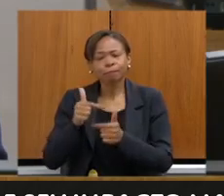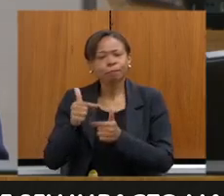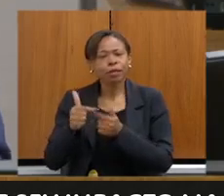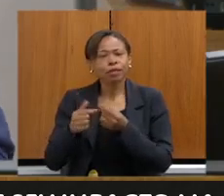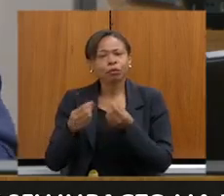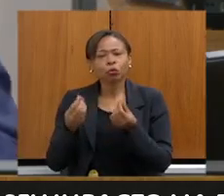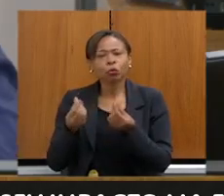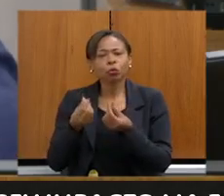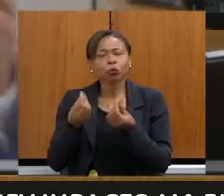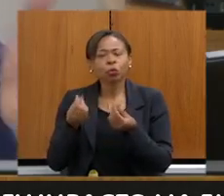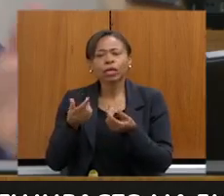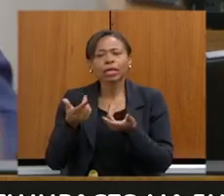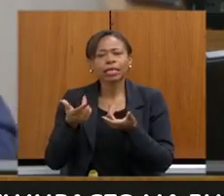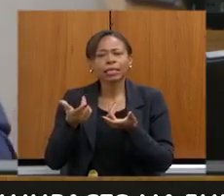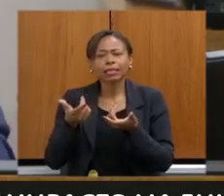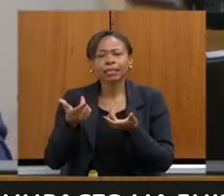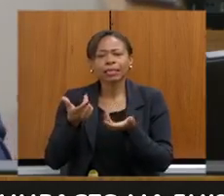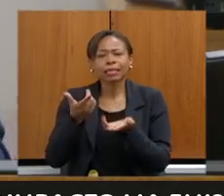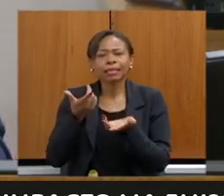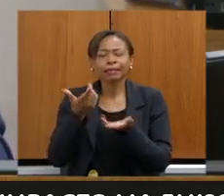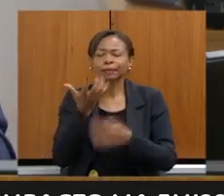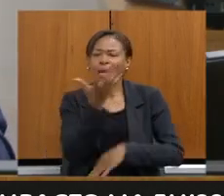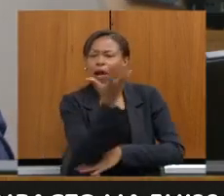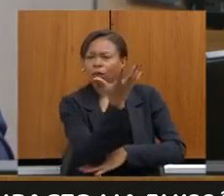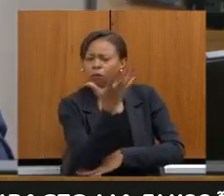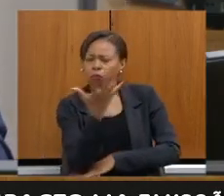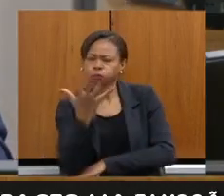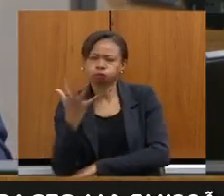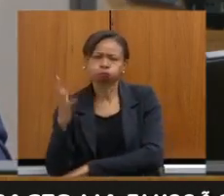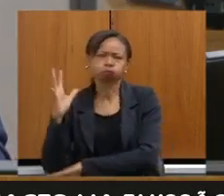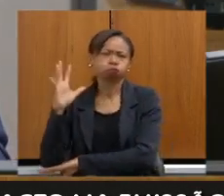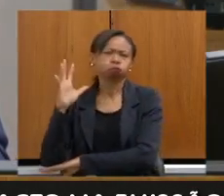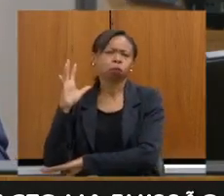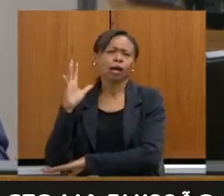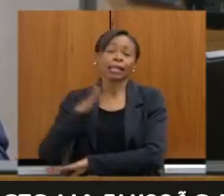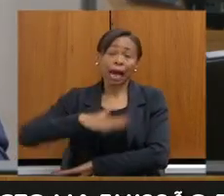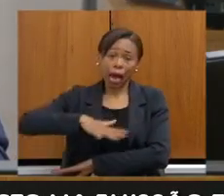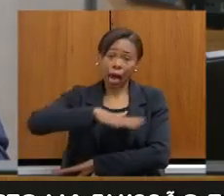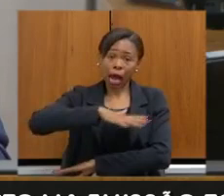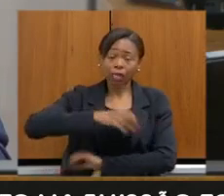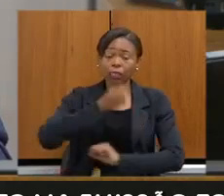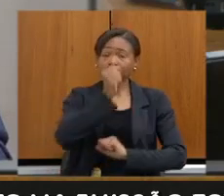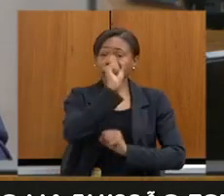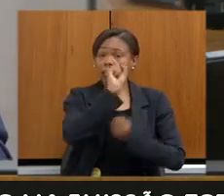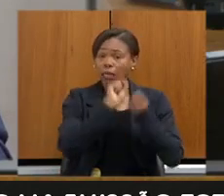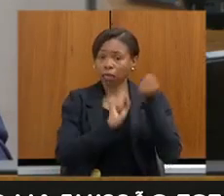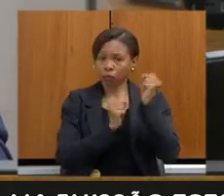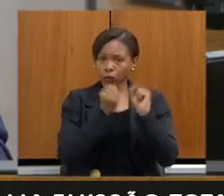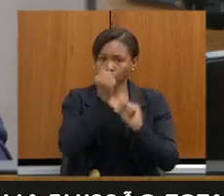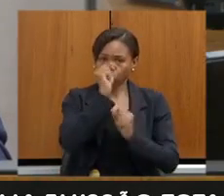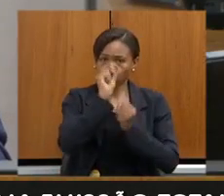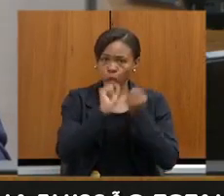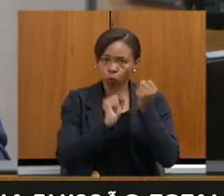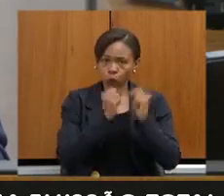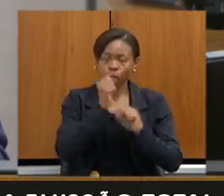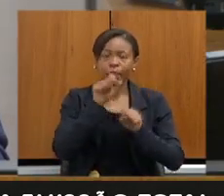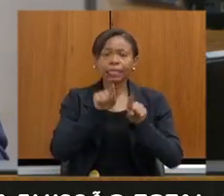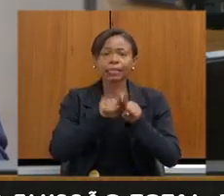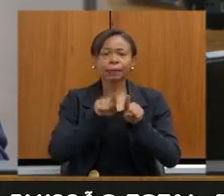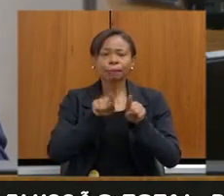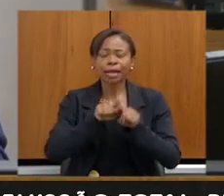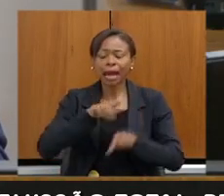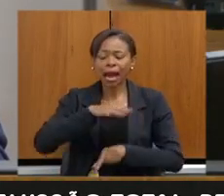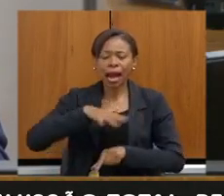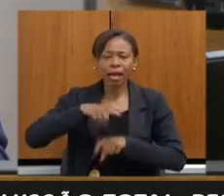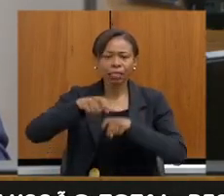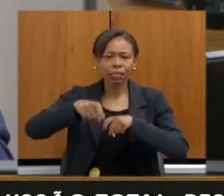compensação, que demandam um grande volume de compensação ambiental, tanto na área da indústria quanto na área da agricultura,